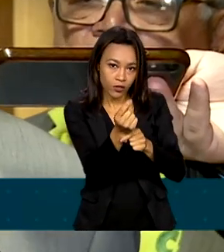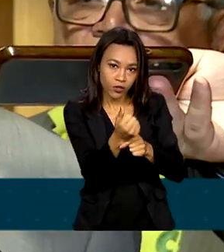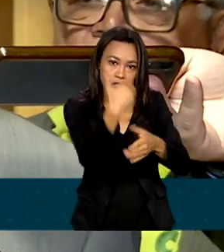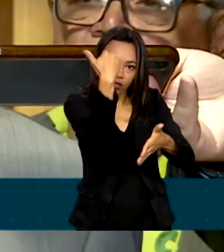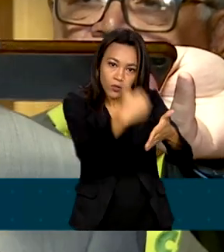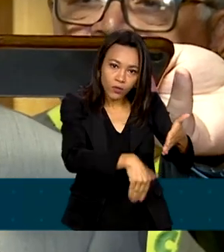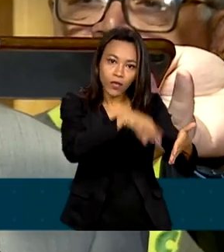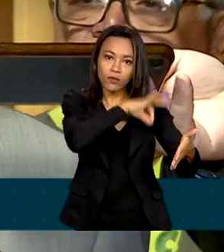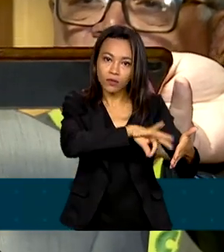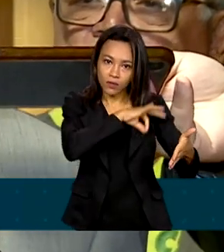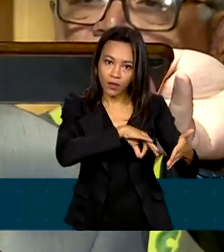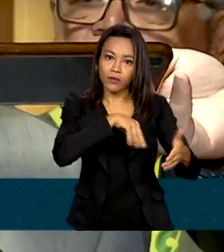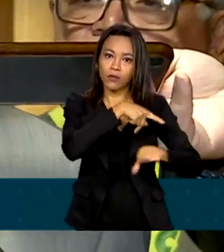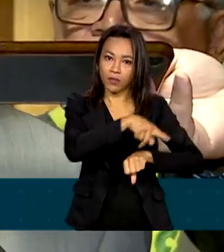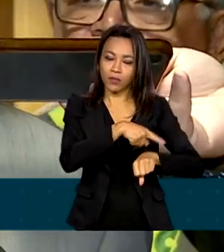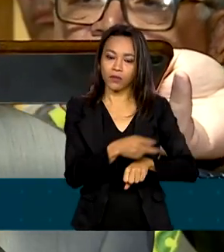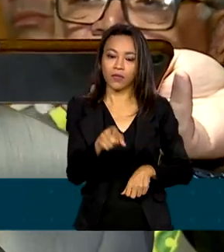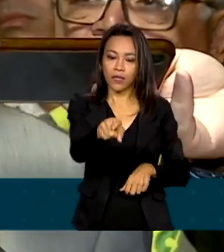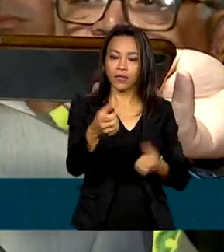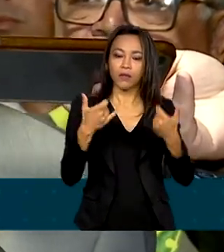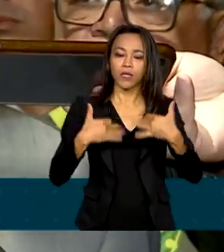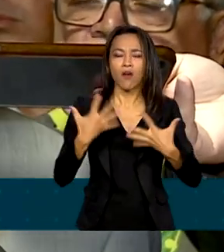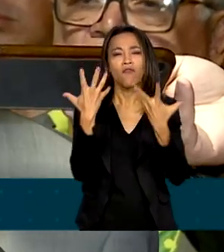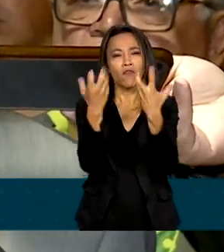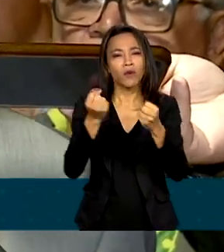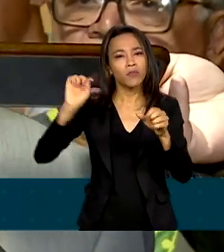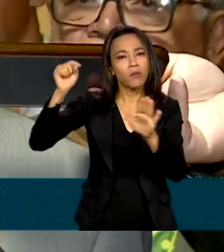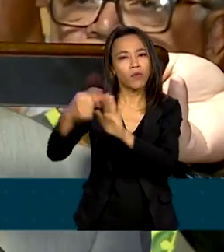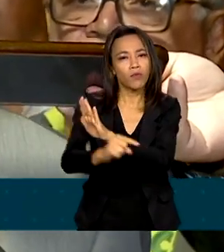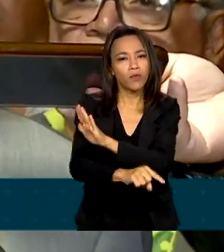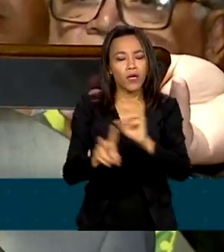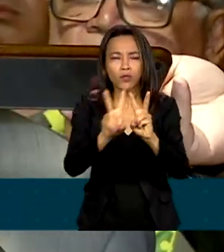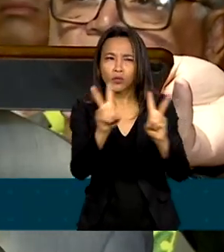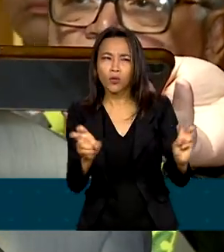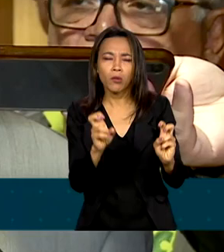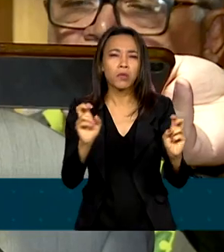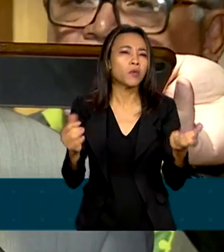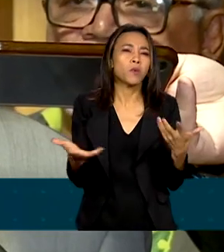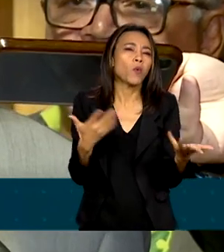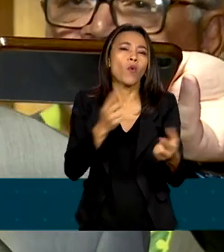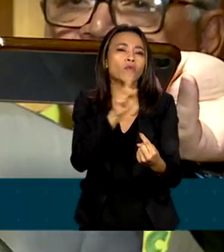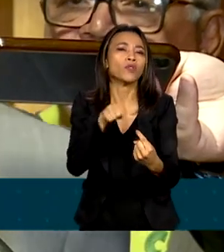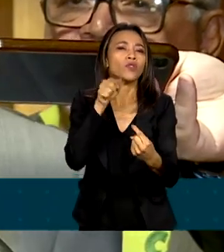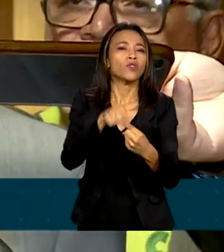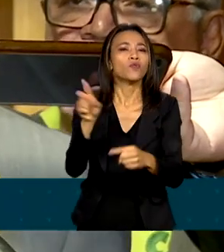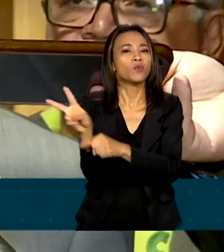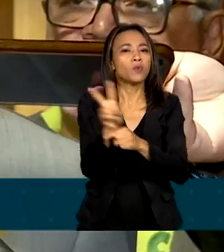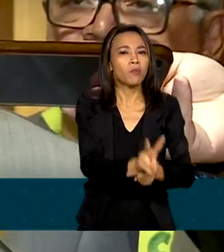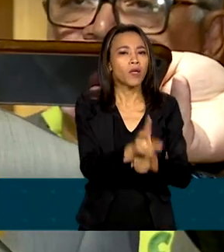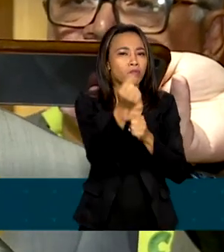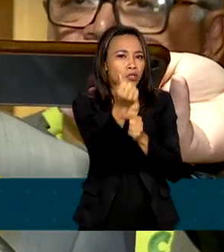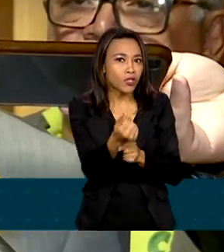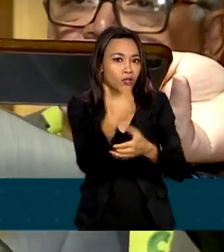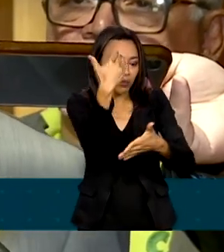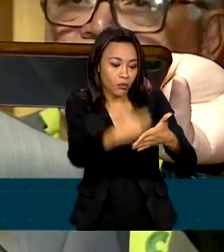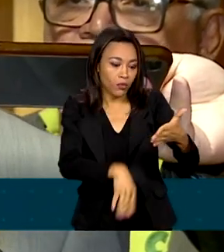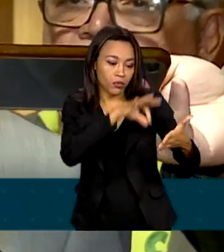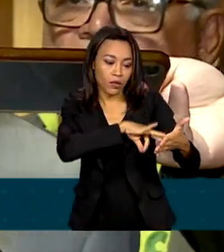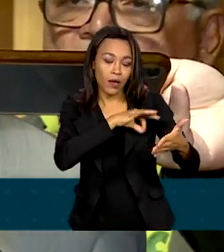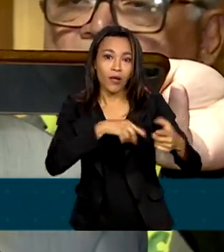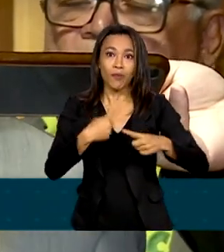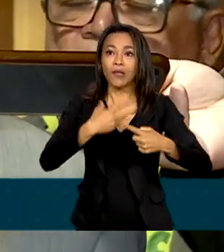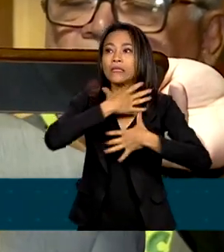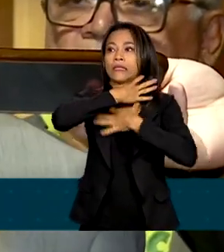durante os próximos 60 dias, aprofundar essa discussão do papel dos consignados, qual os seus objetivos, o grande endividamento por que passam